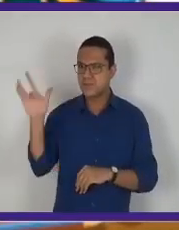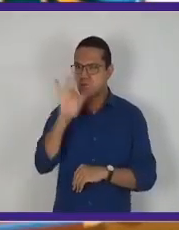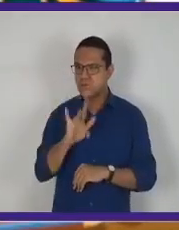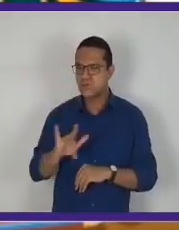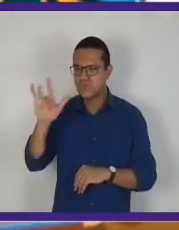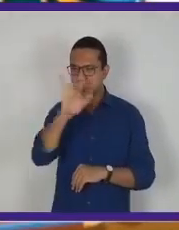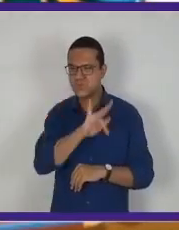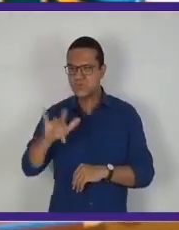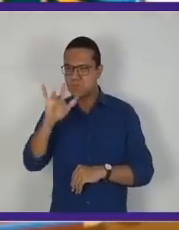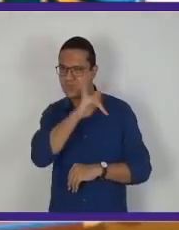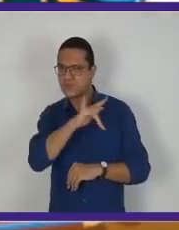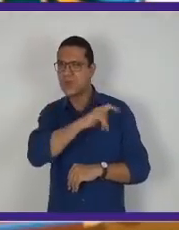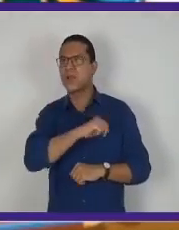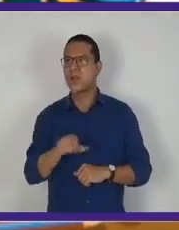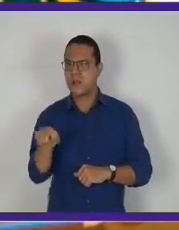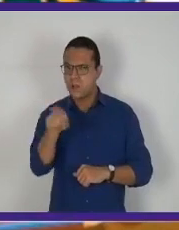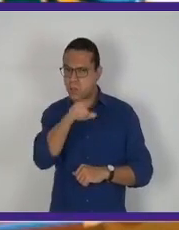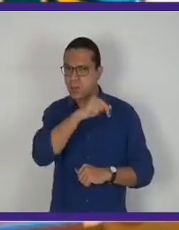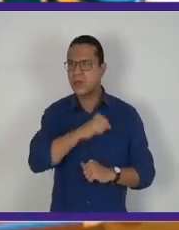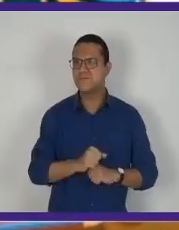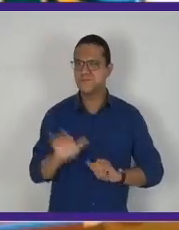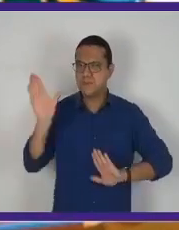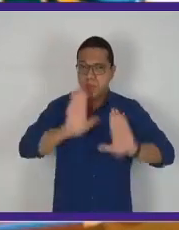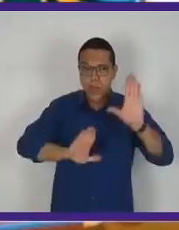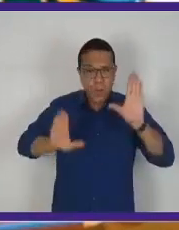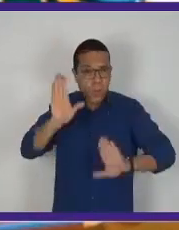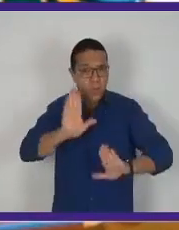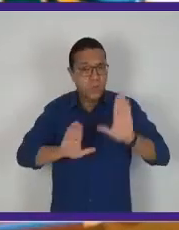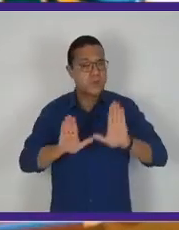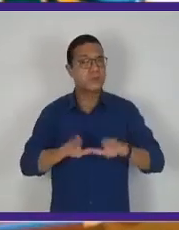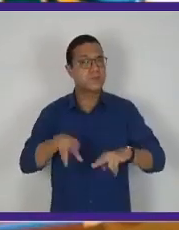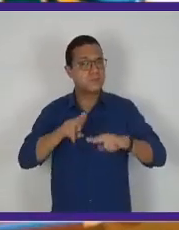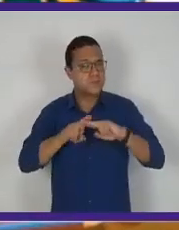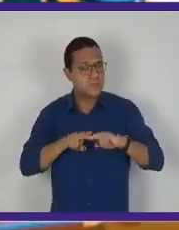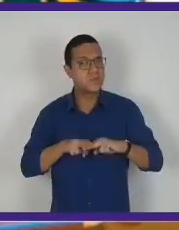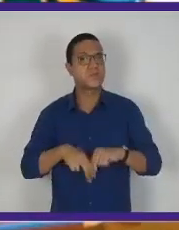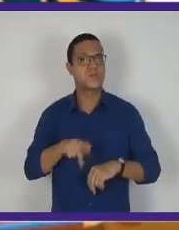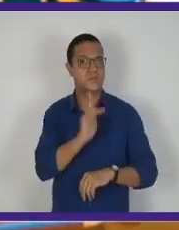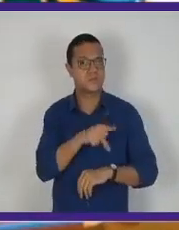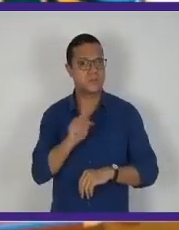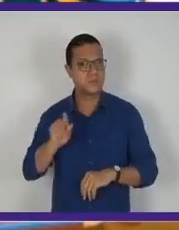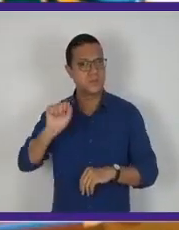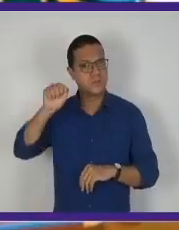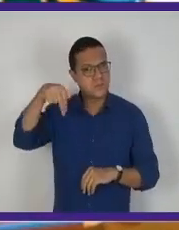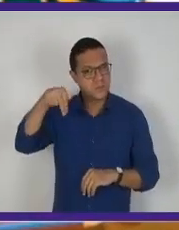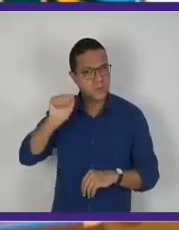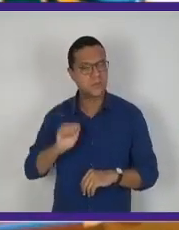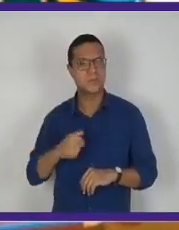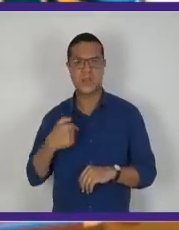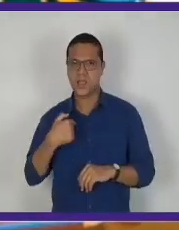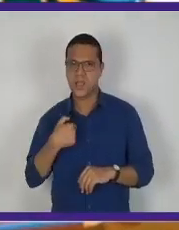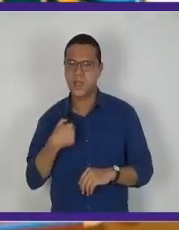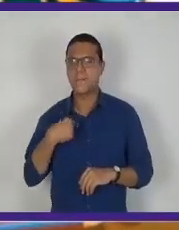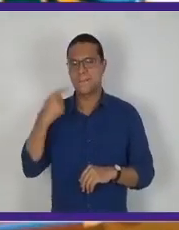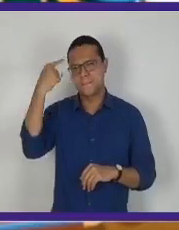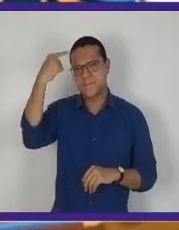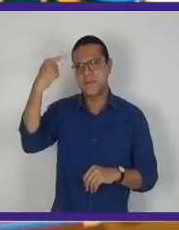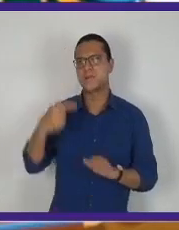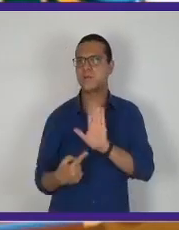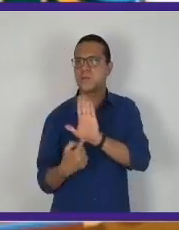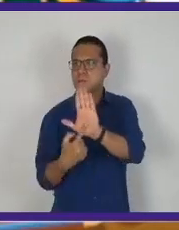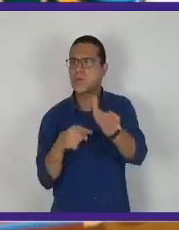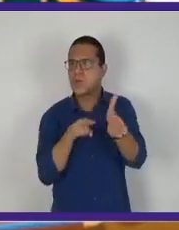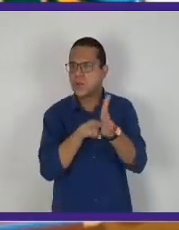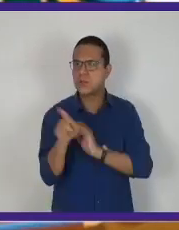olha, por aí. Temos que ter cuidado. Por isso que a professora Ana, eu, a tia Ana, resolvi